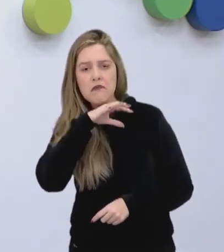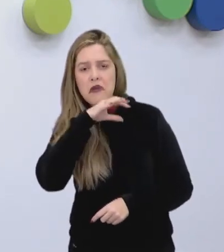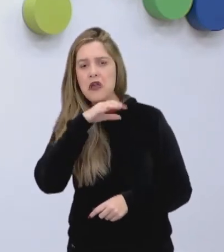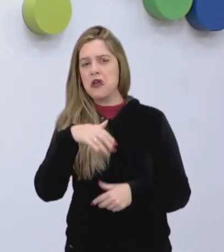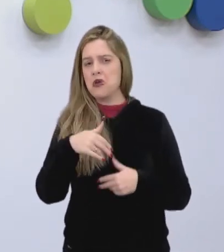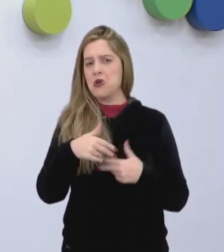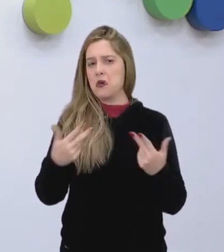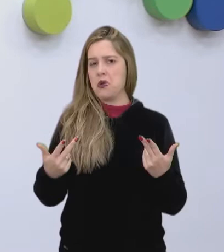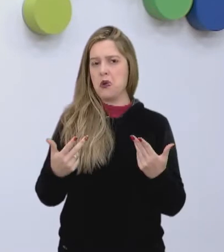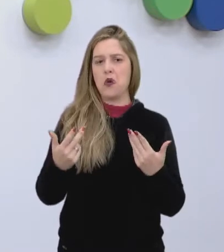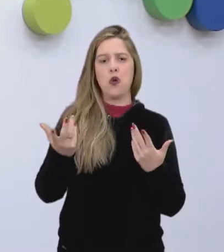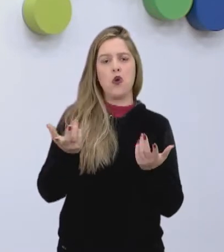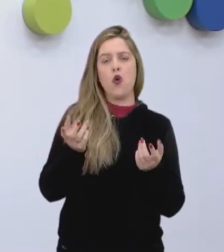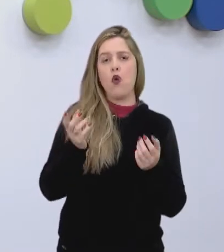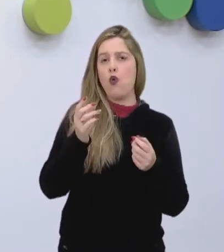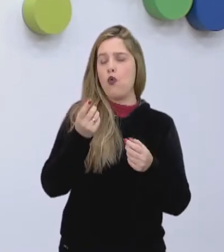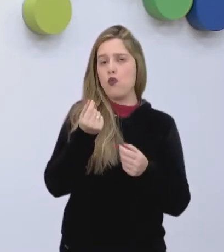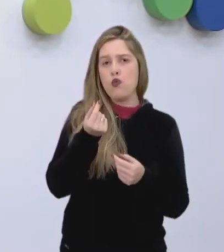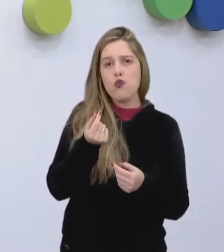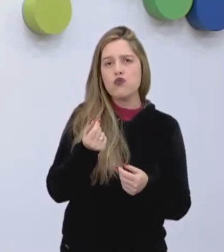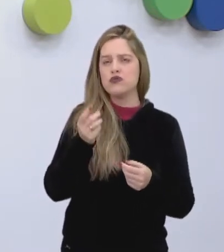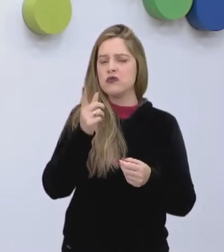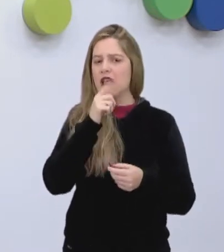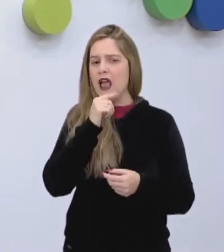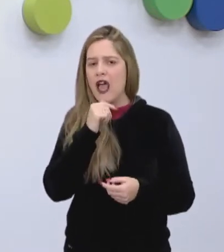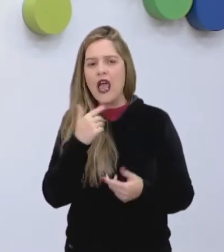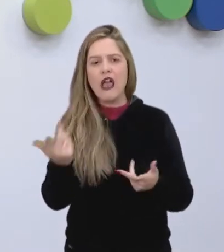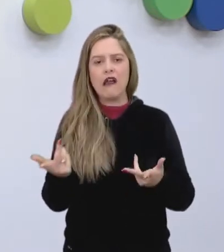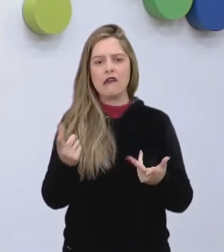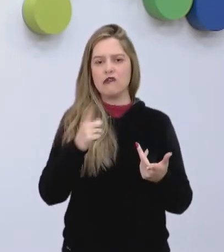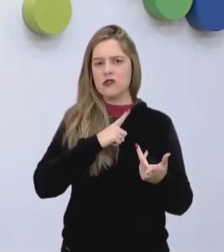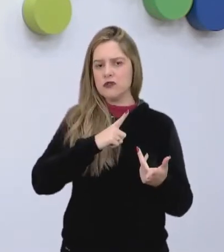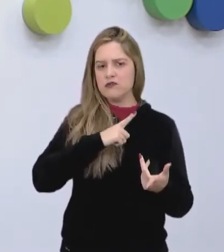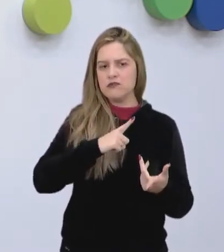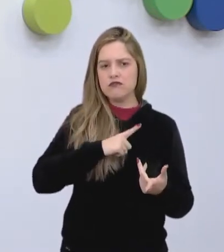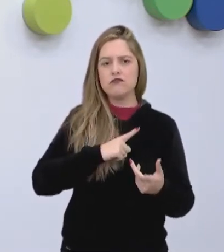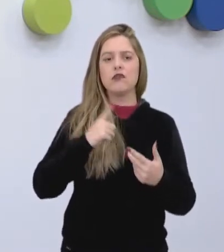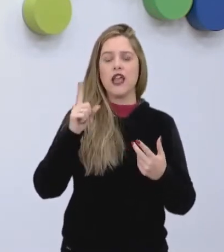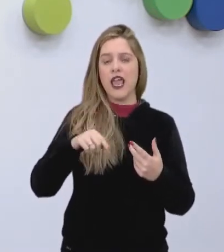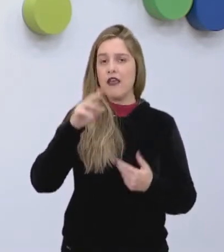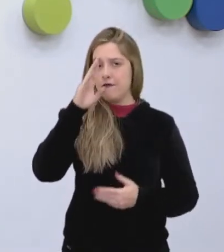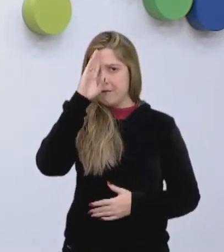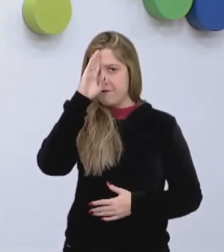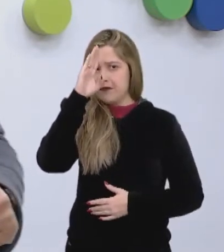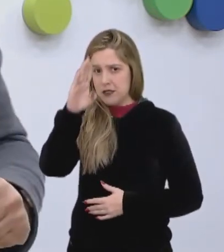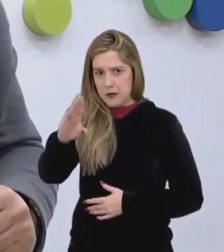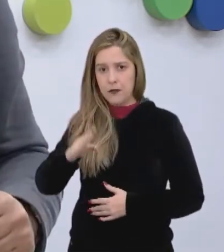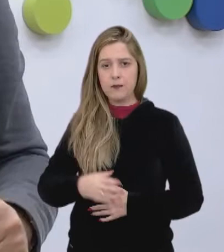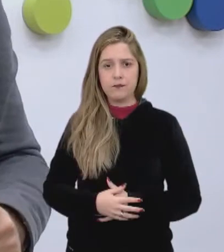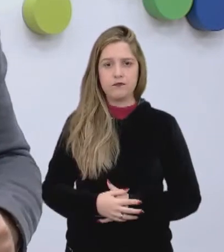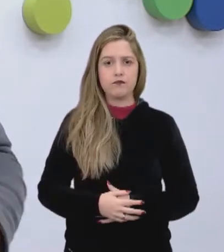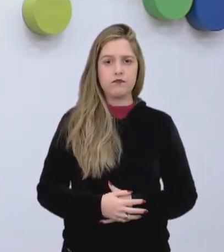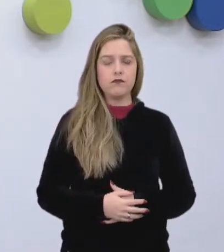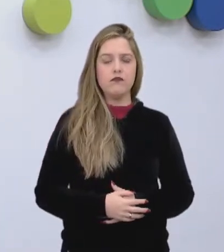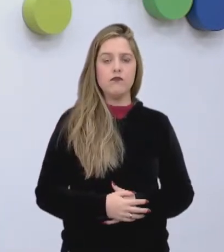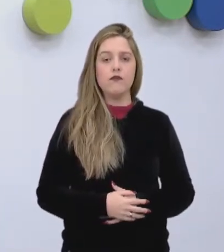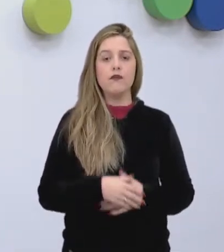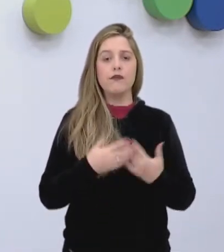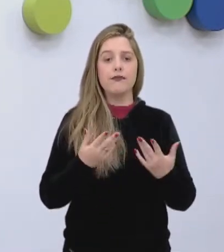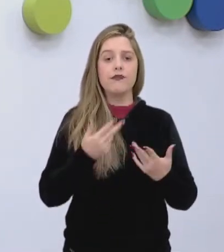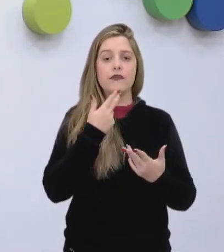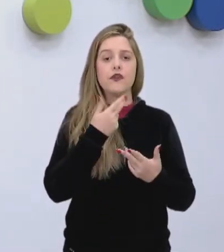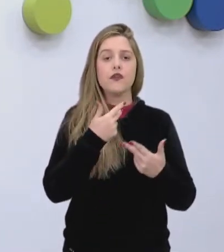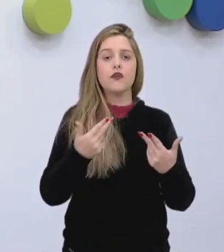ou do curso da água. Ainda assim, o homem é fundamental. Vou fazer uma pergunta relativamente fácil e que muito